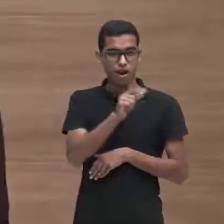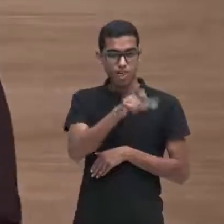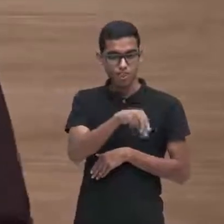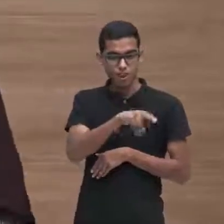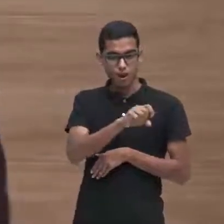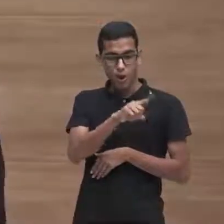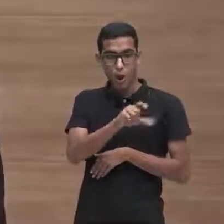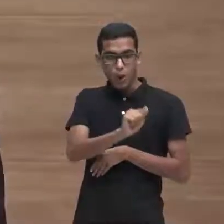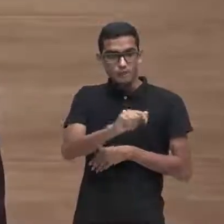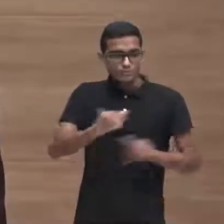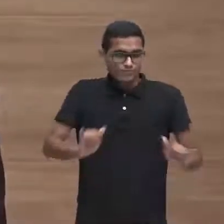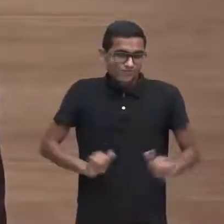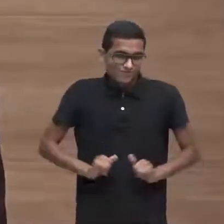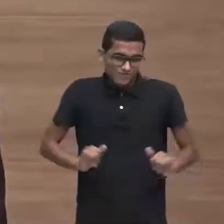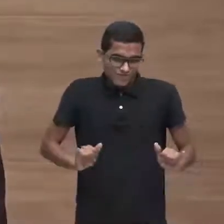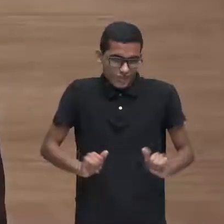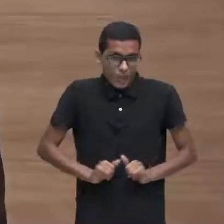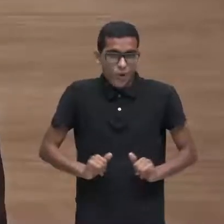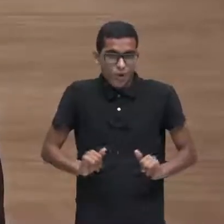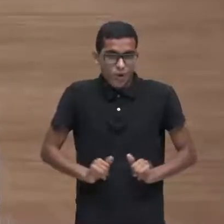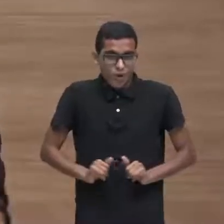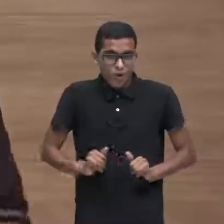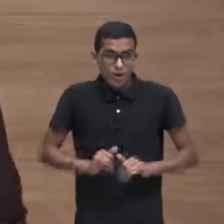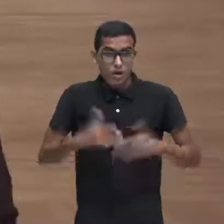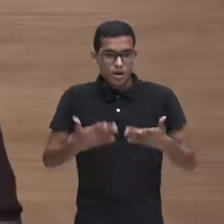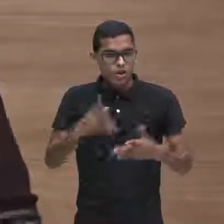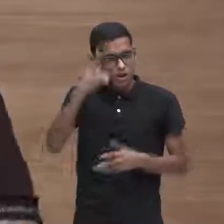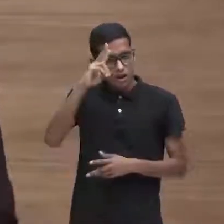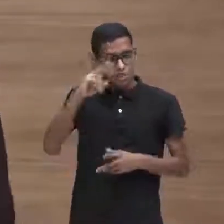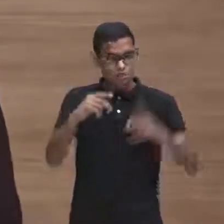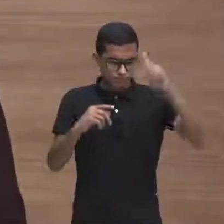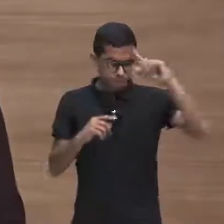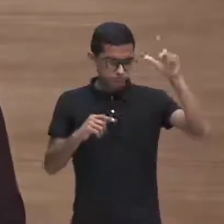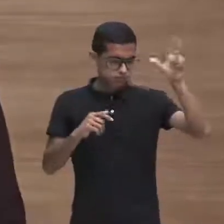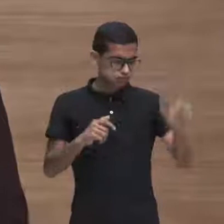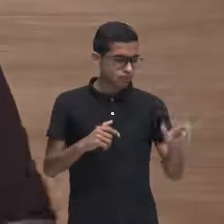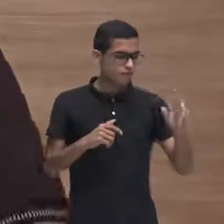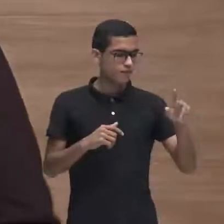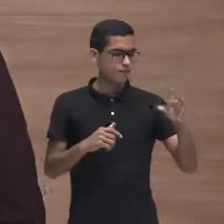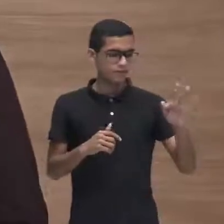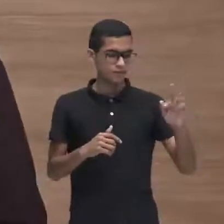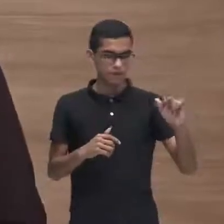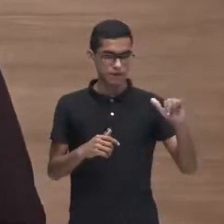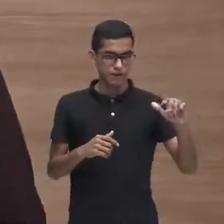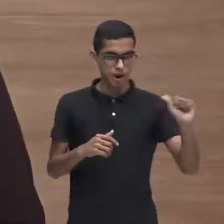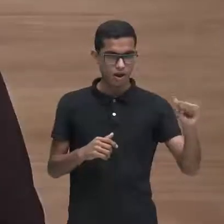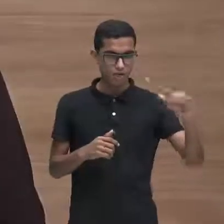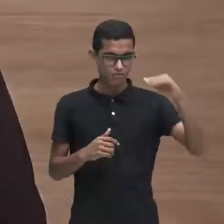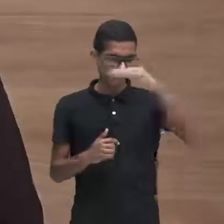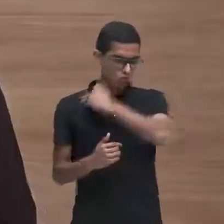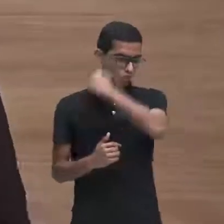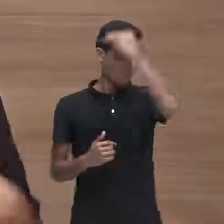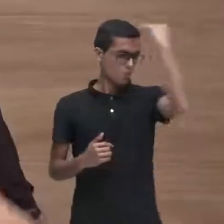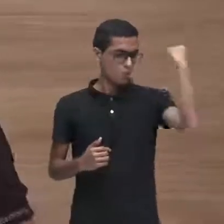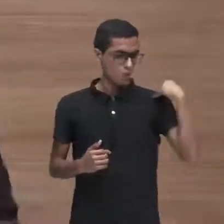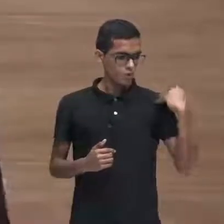comprometeu a ir na casa da Neuza, ela foi, conversou com essa mãe, conversou com esse pai,